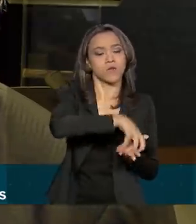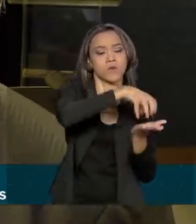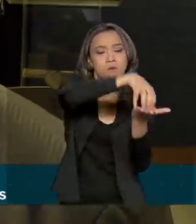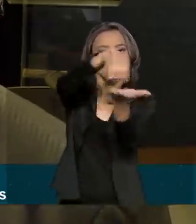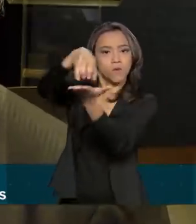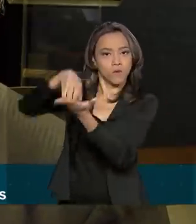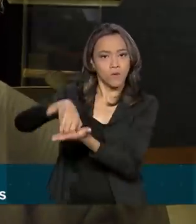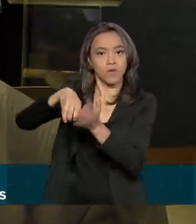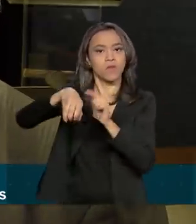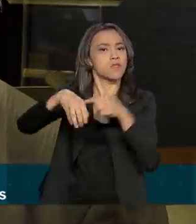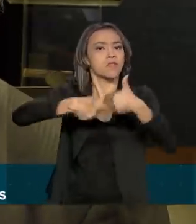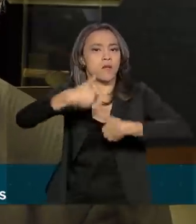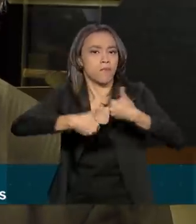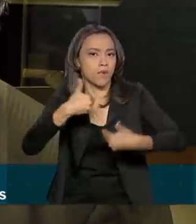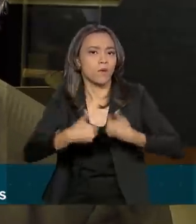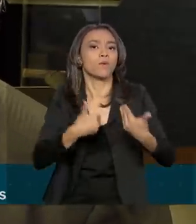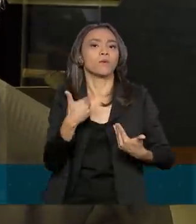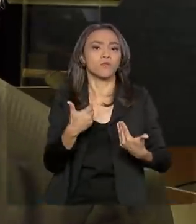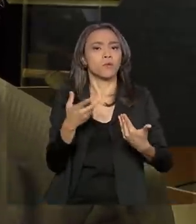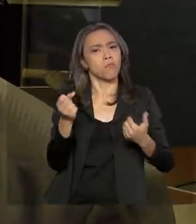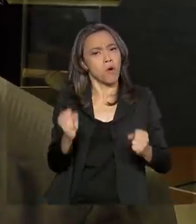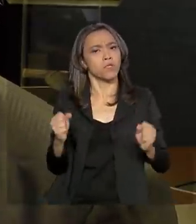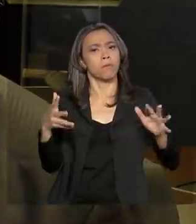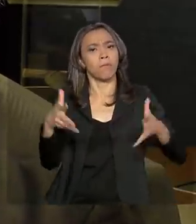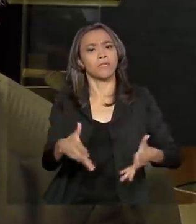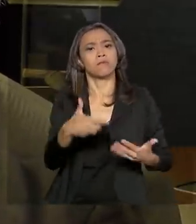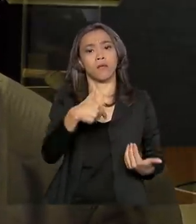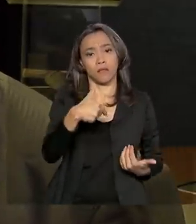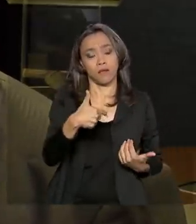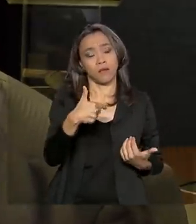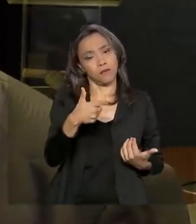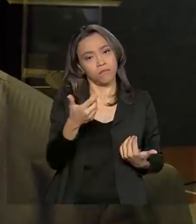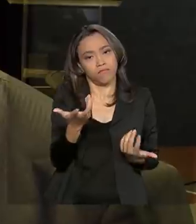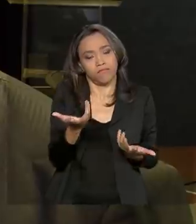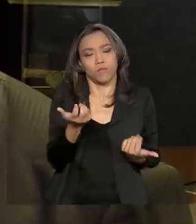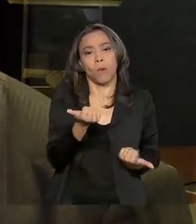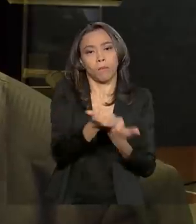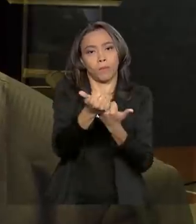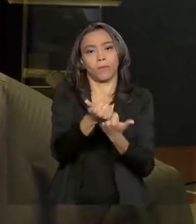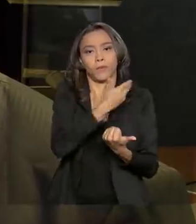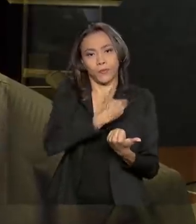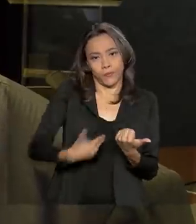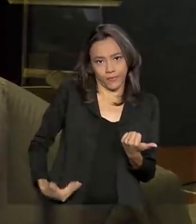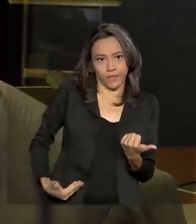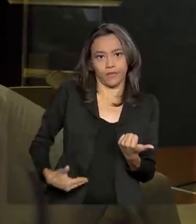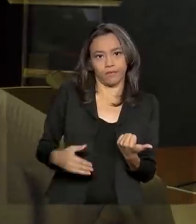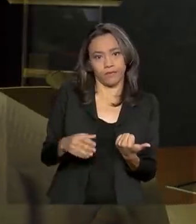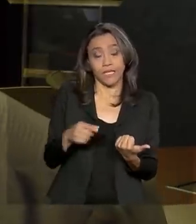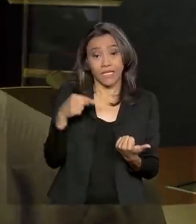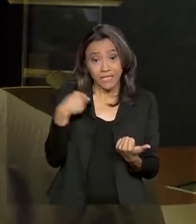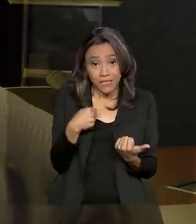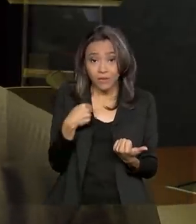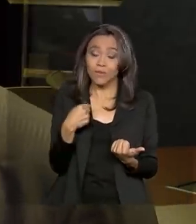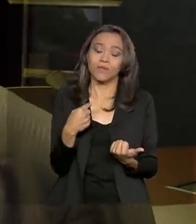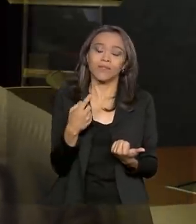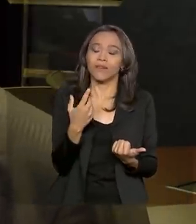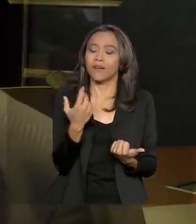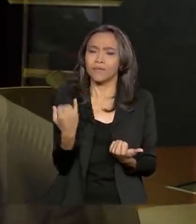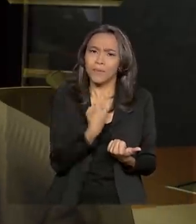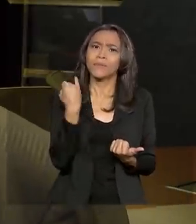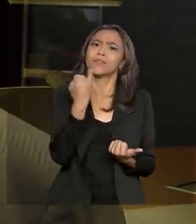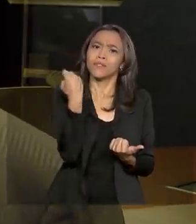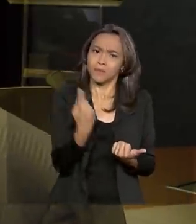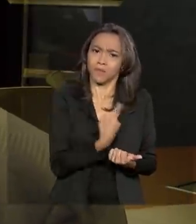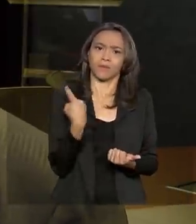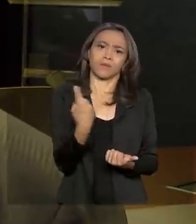participar deste apoio do governo. Isso traz para nós uma importância muito grande, não